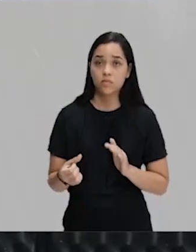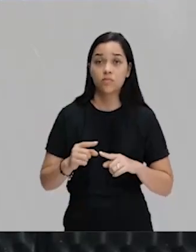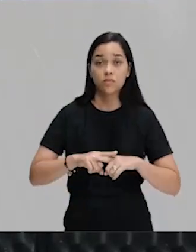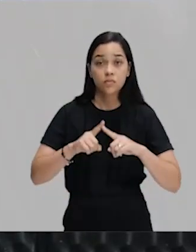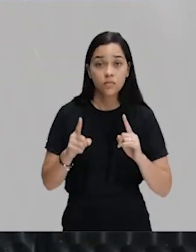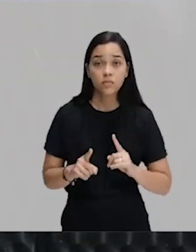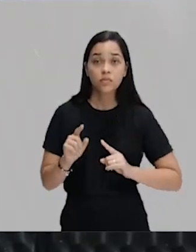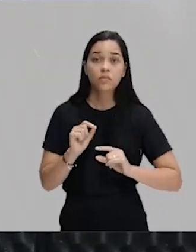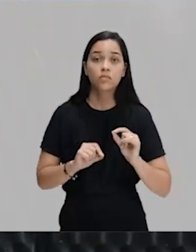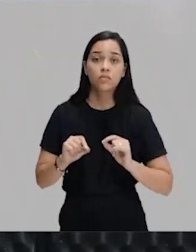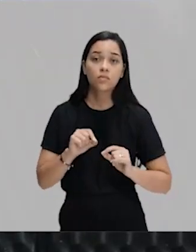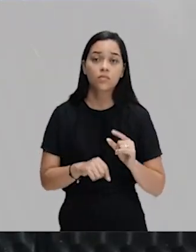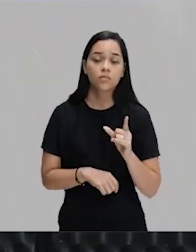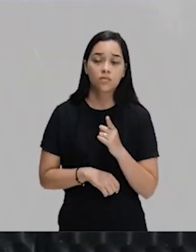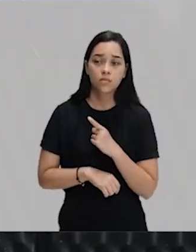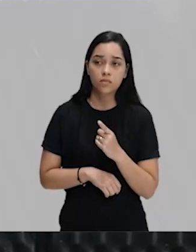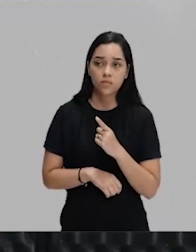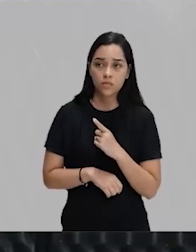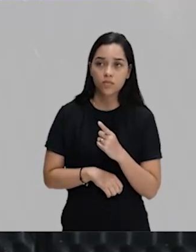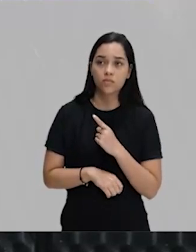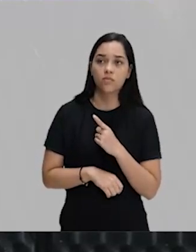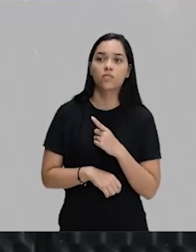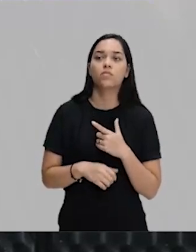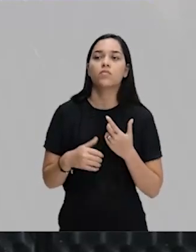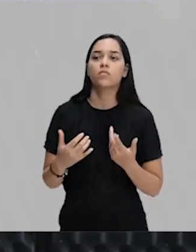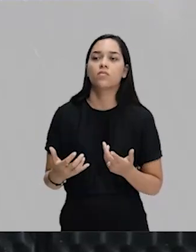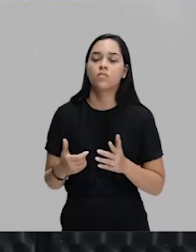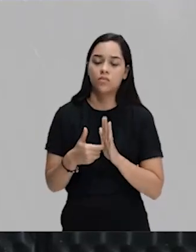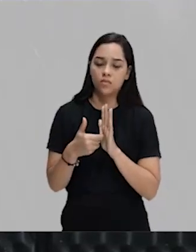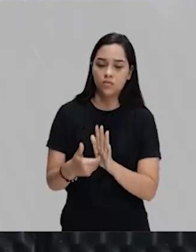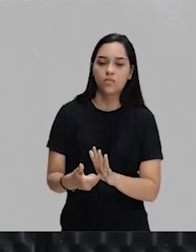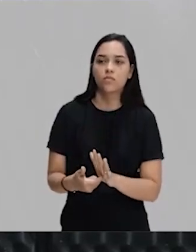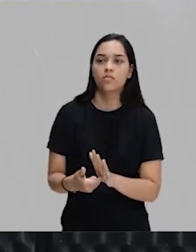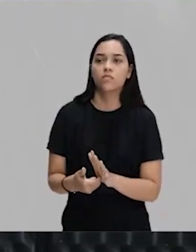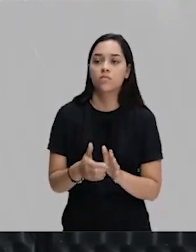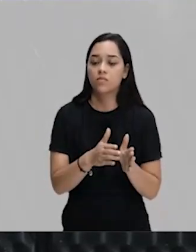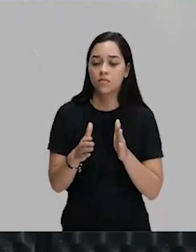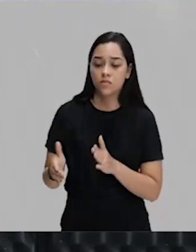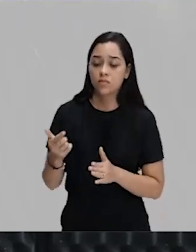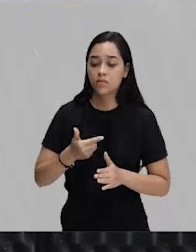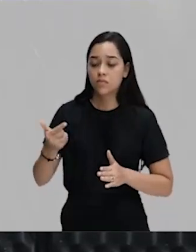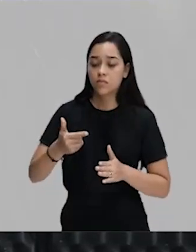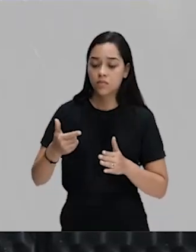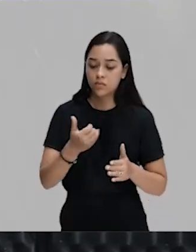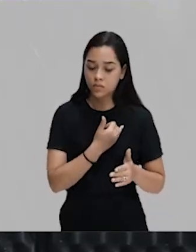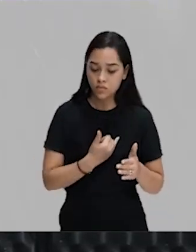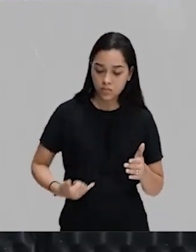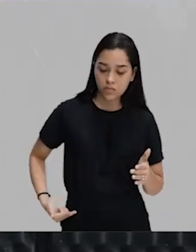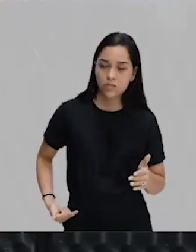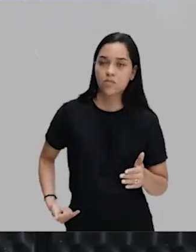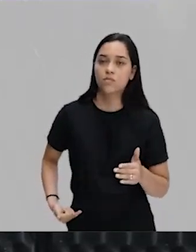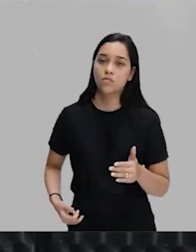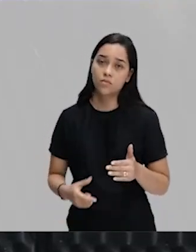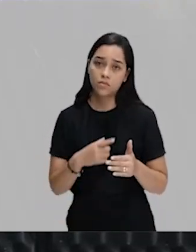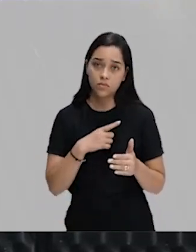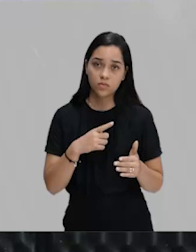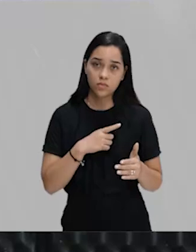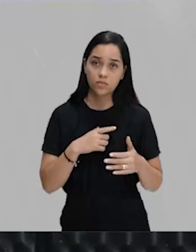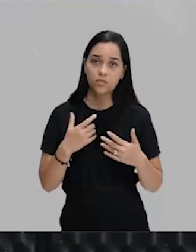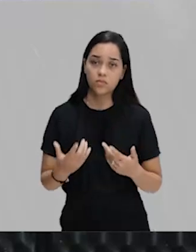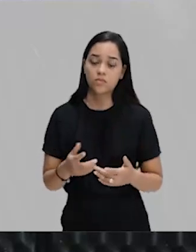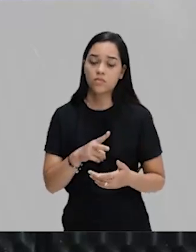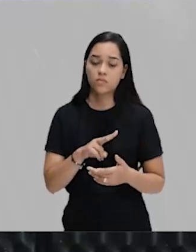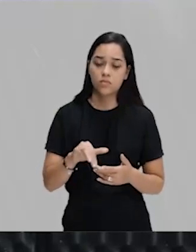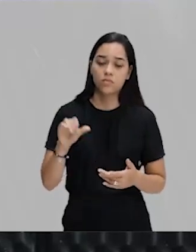uma luta que vai estar cada vez mais evidente durante o Segundo Império. Durante o Segundo Império, essa luta